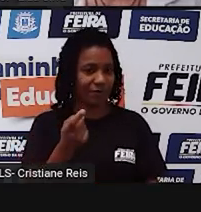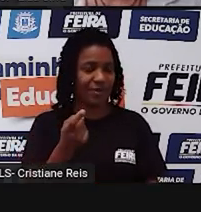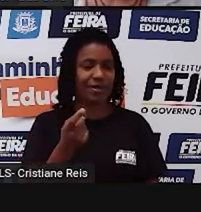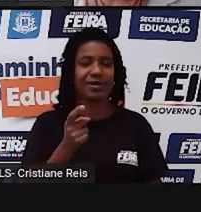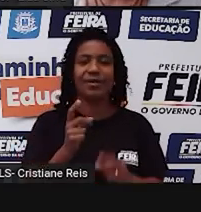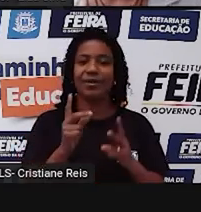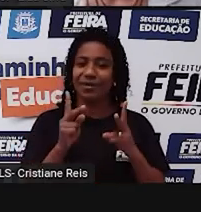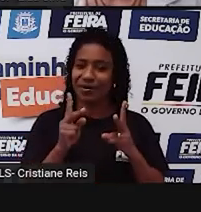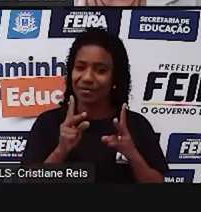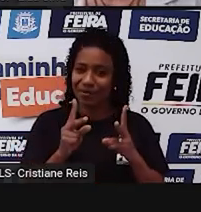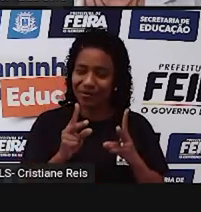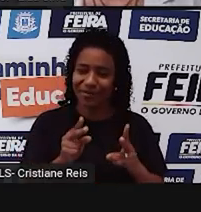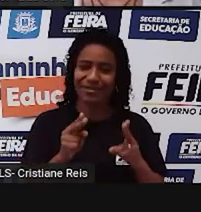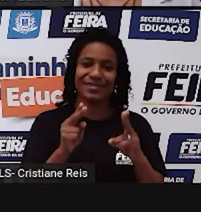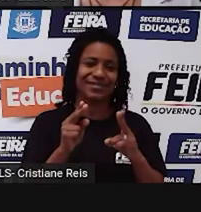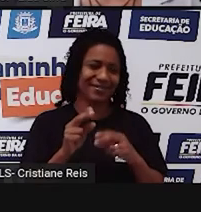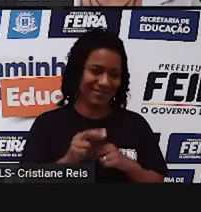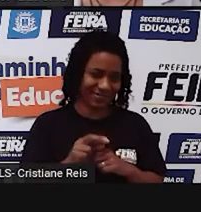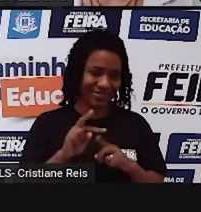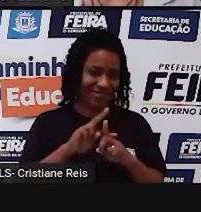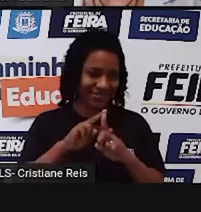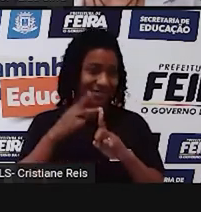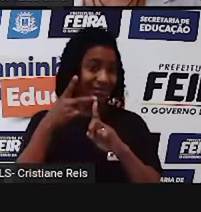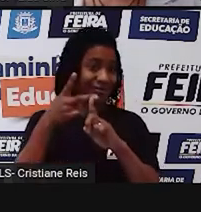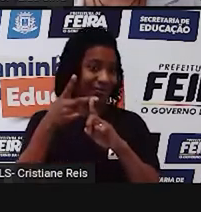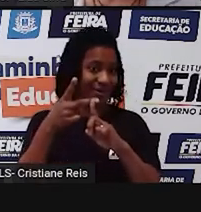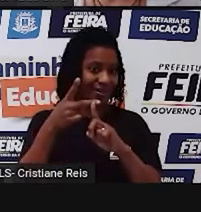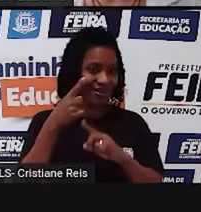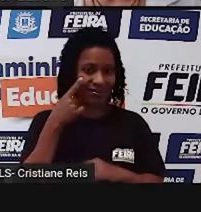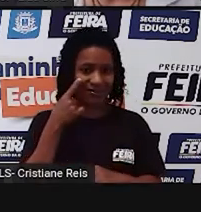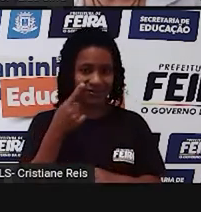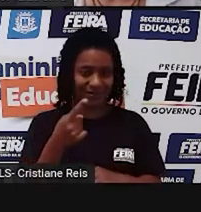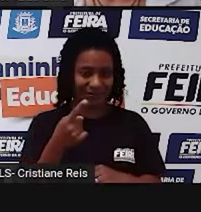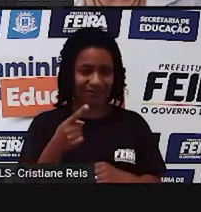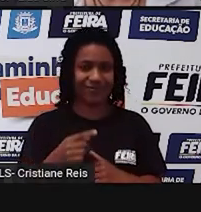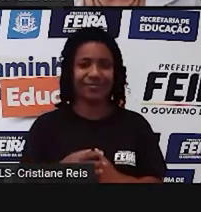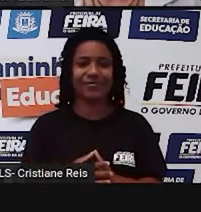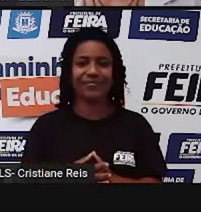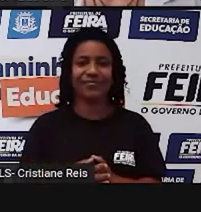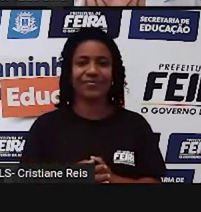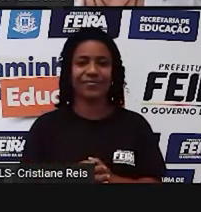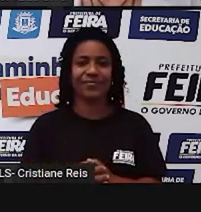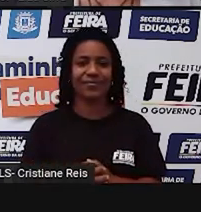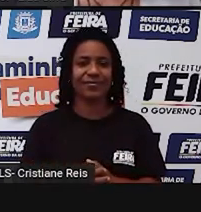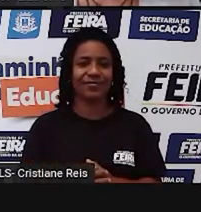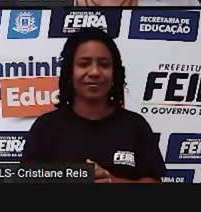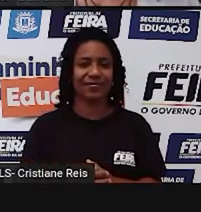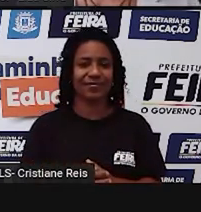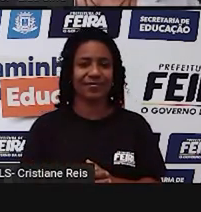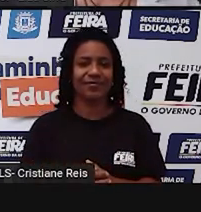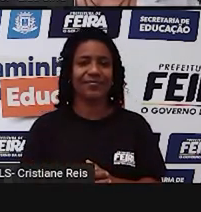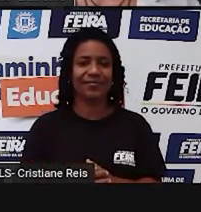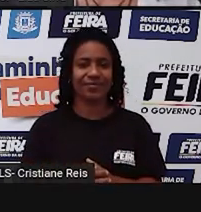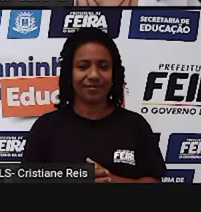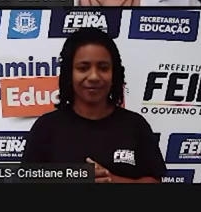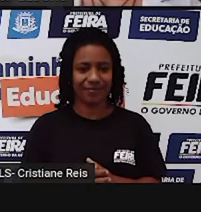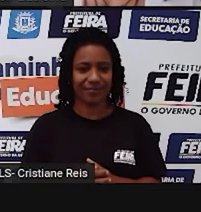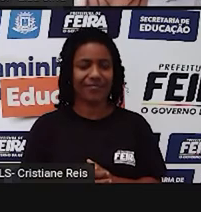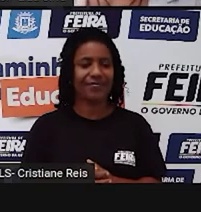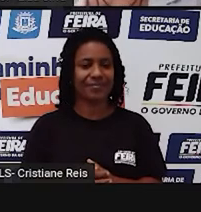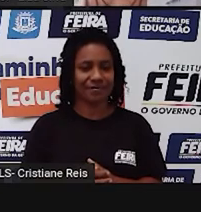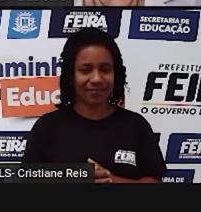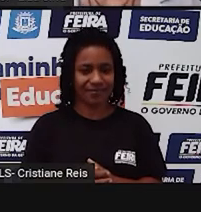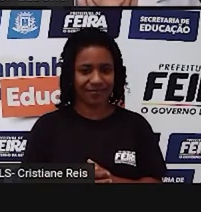fenômeno que nós acabamos de estudar. H, O, P, P, logo depois, I, D.